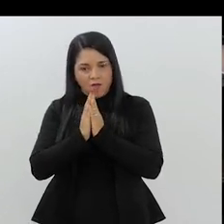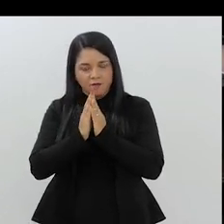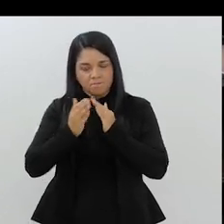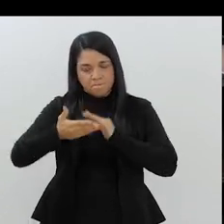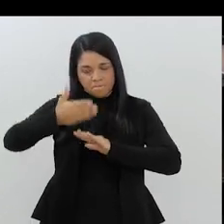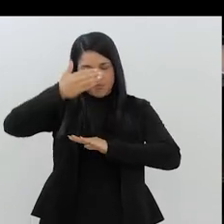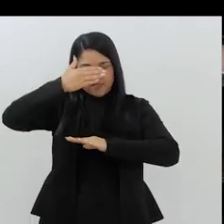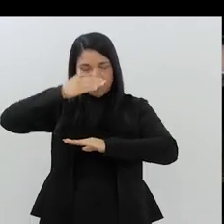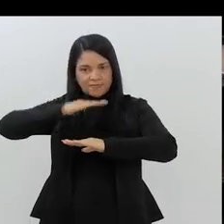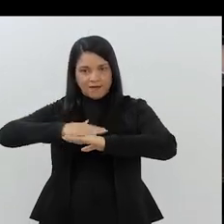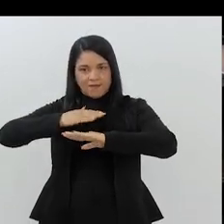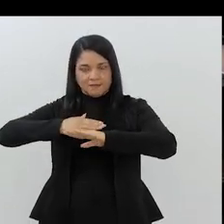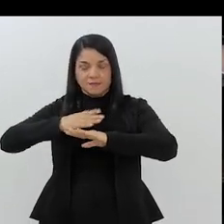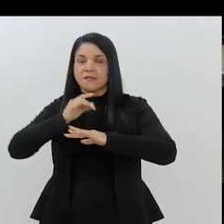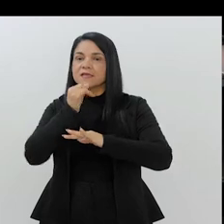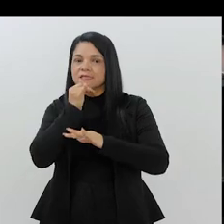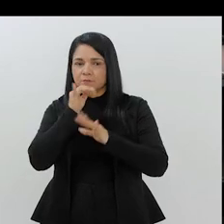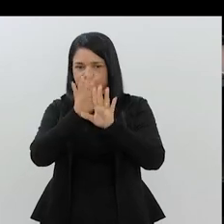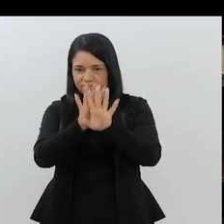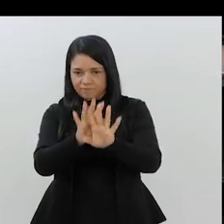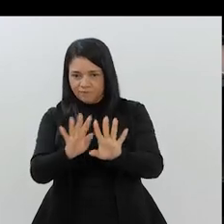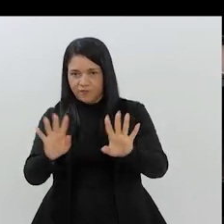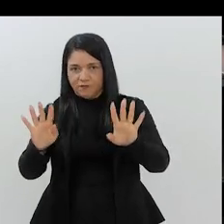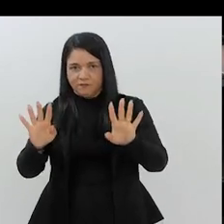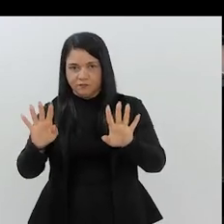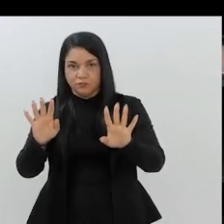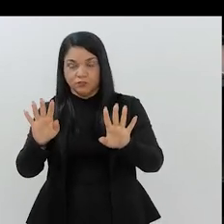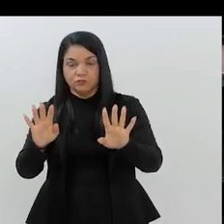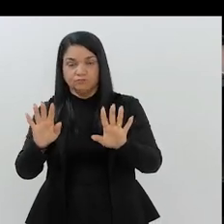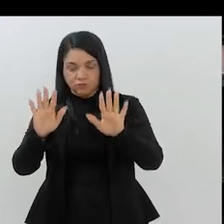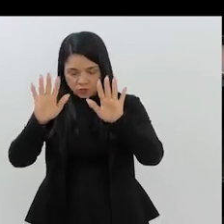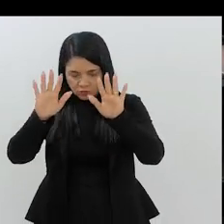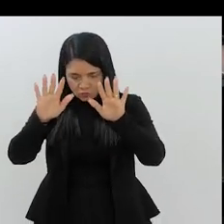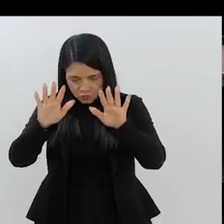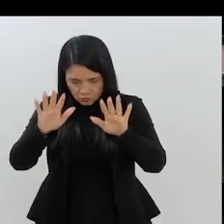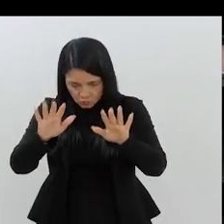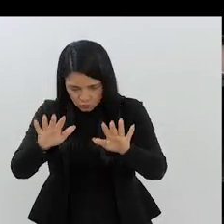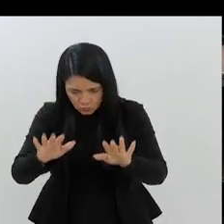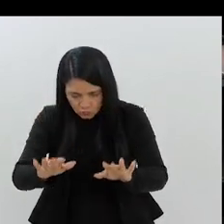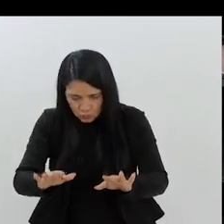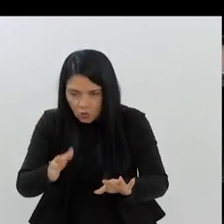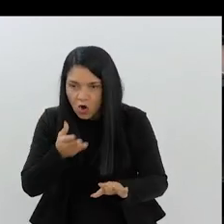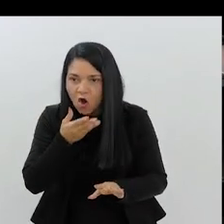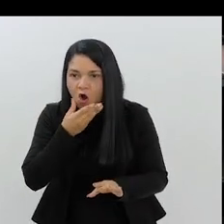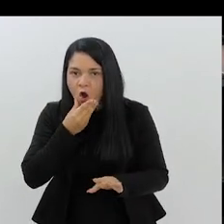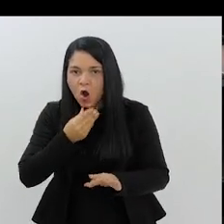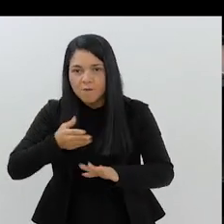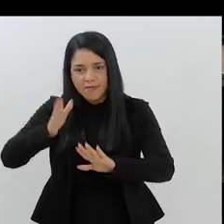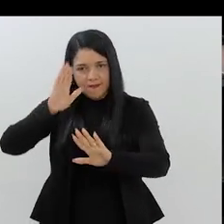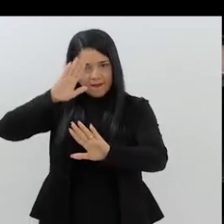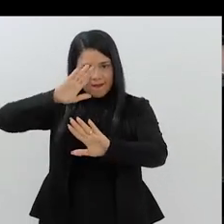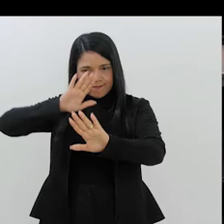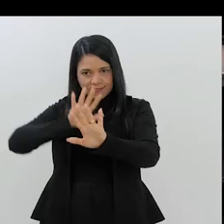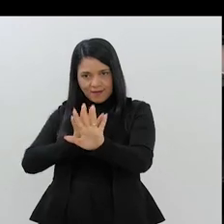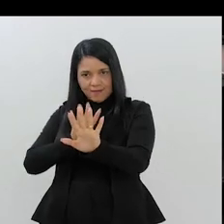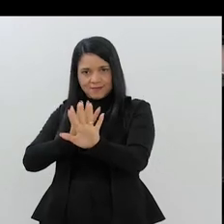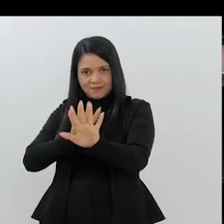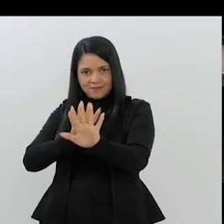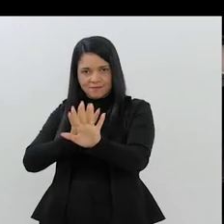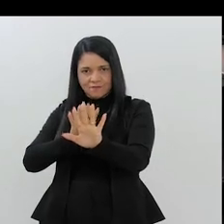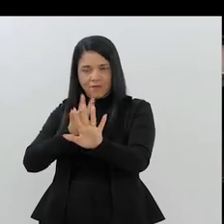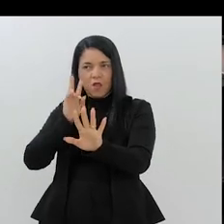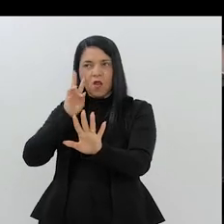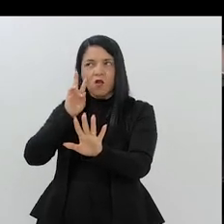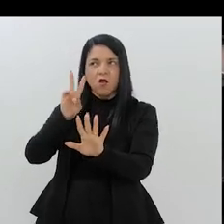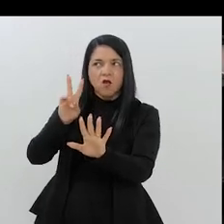elas têm que ficar ali porque você imagina, digamos que elas estejam na frente, aí elas têm que se curvar. Será que os homens que